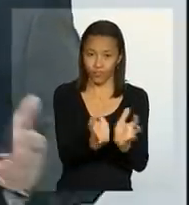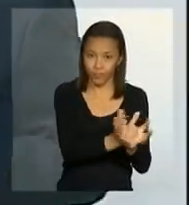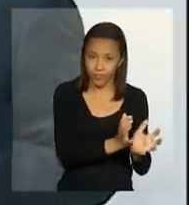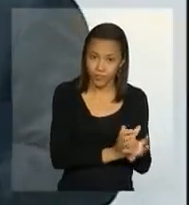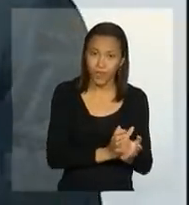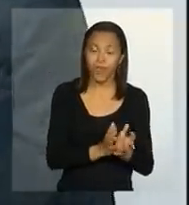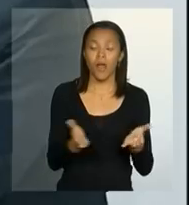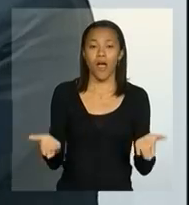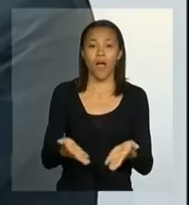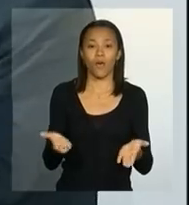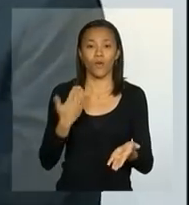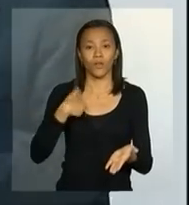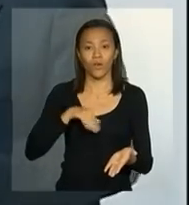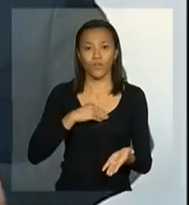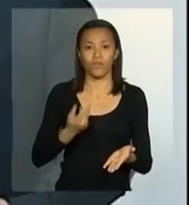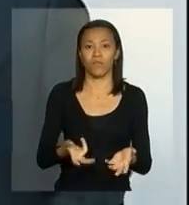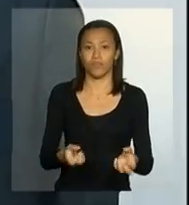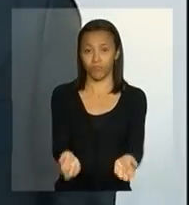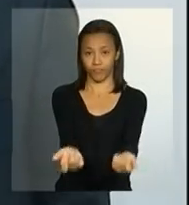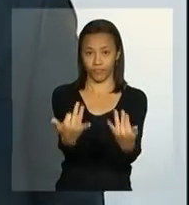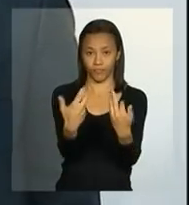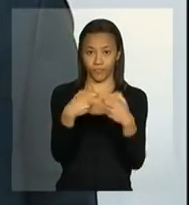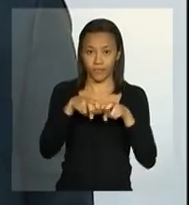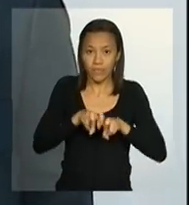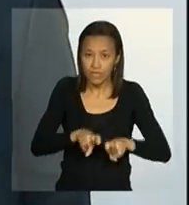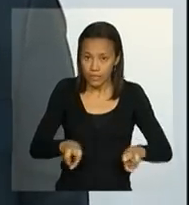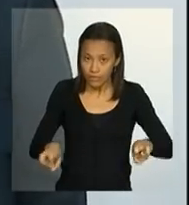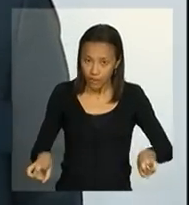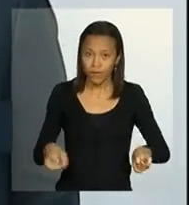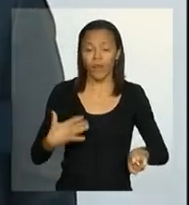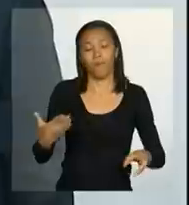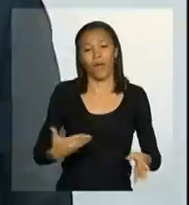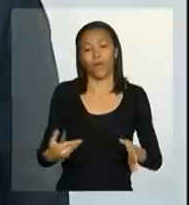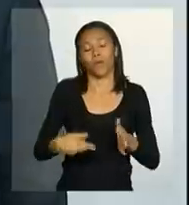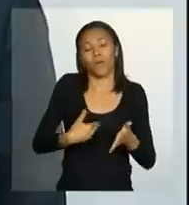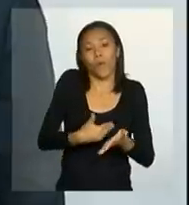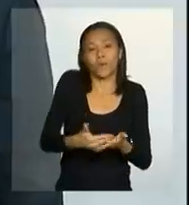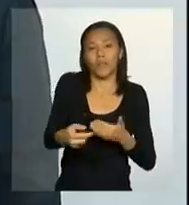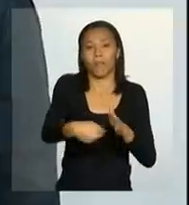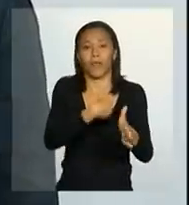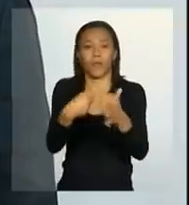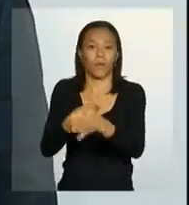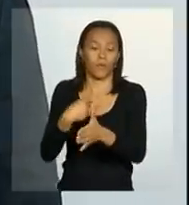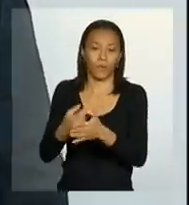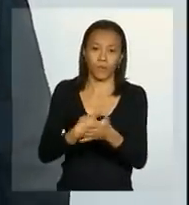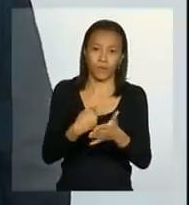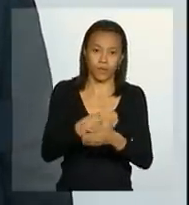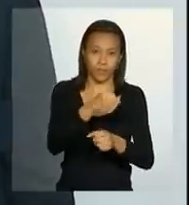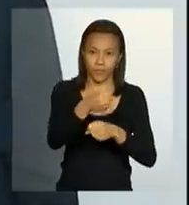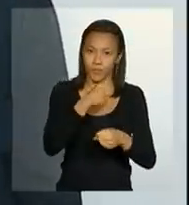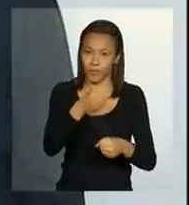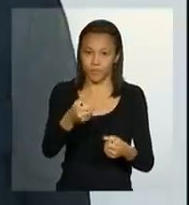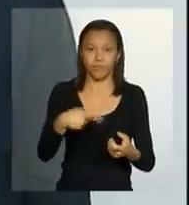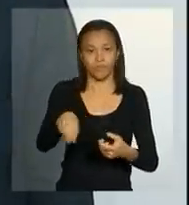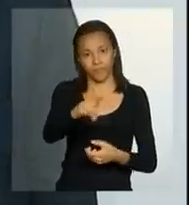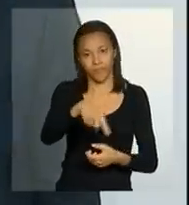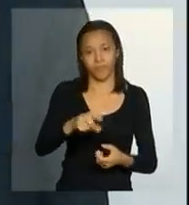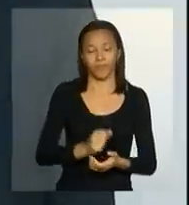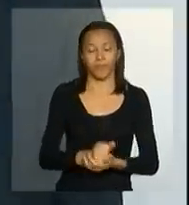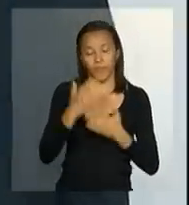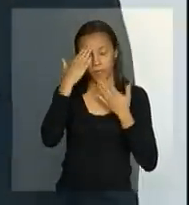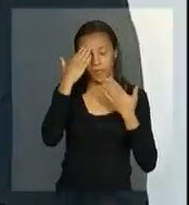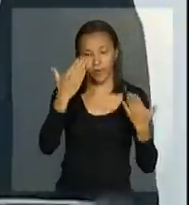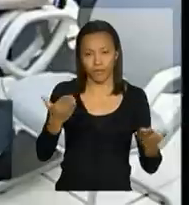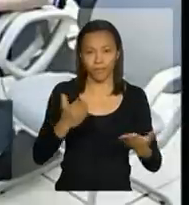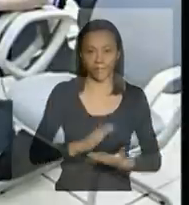que agora vamos formar a mesa para nos prepararmos para as indagações e as perguntas dos senhores e das senhoras jornalistas. Muito